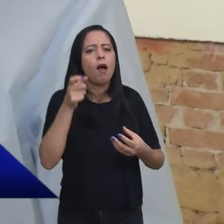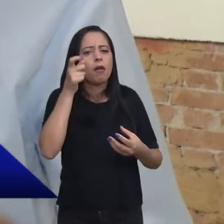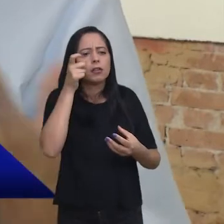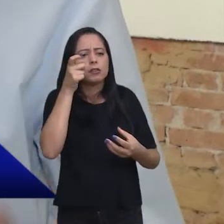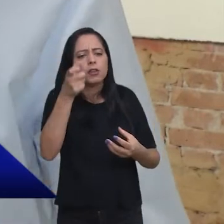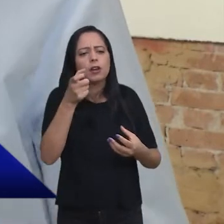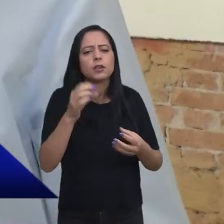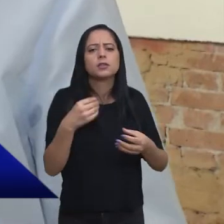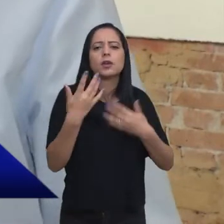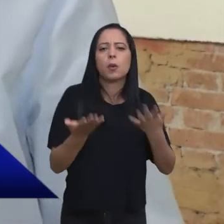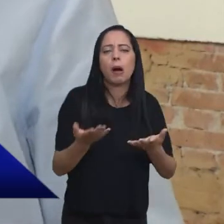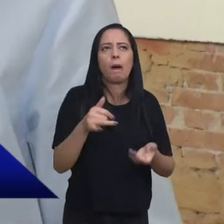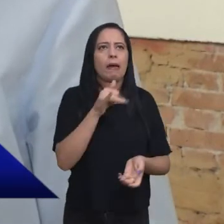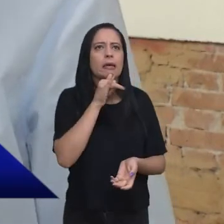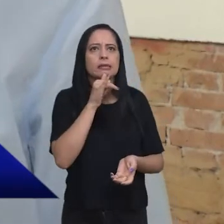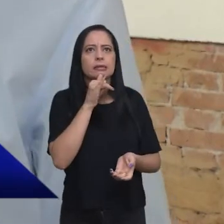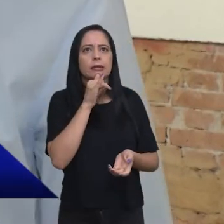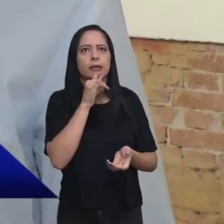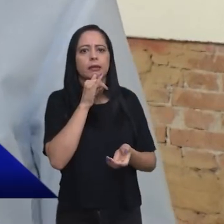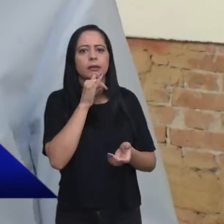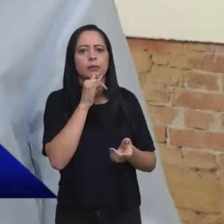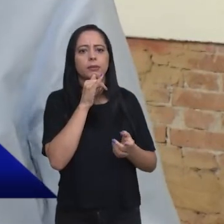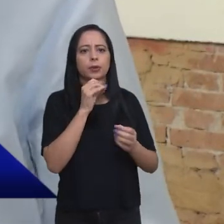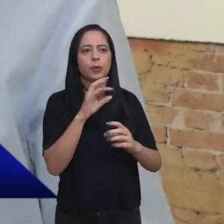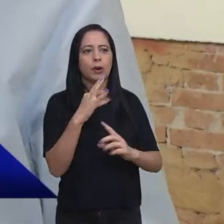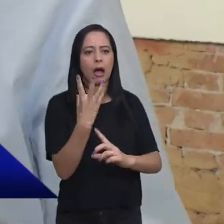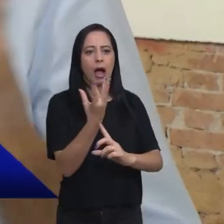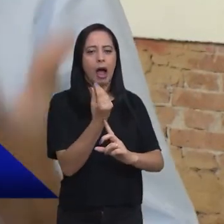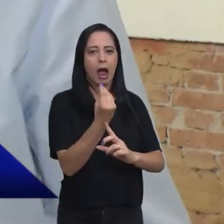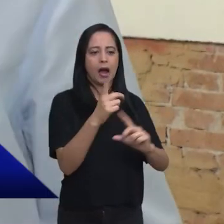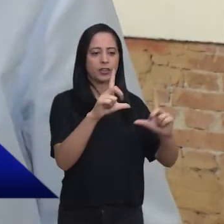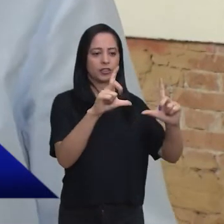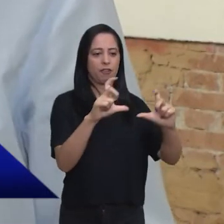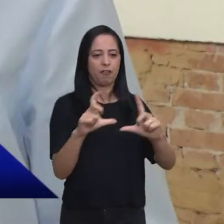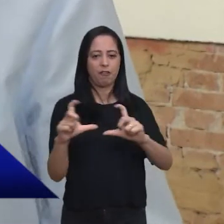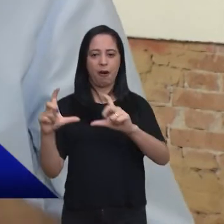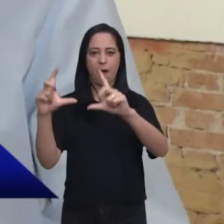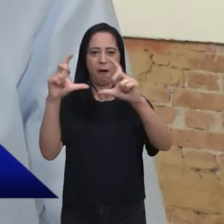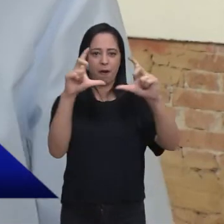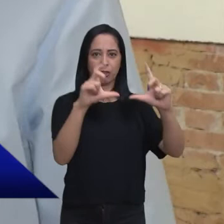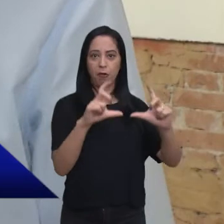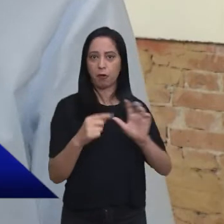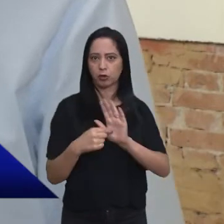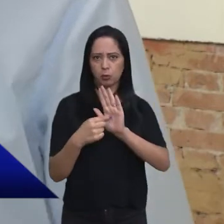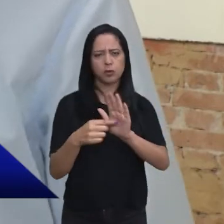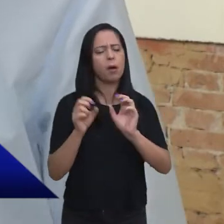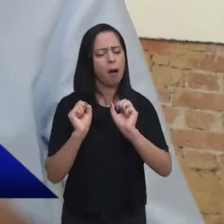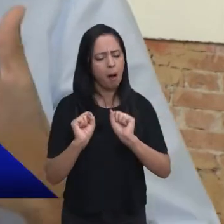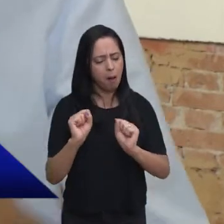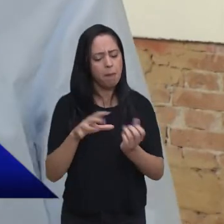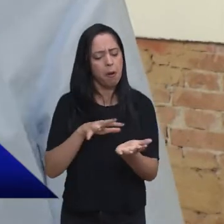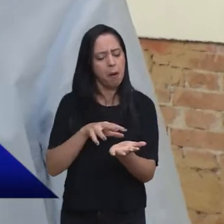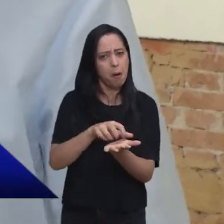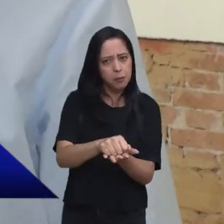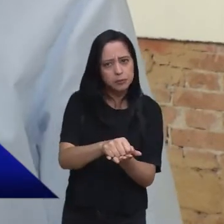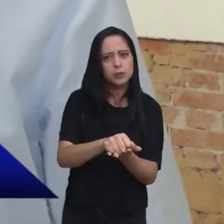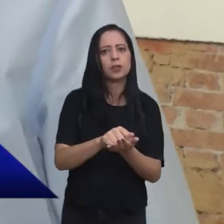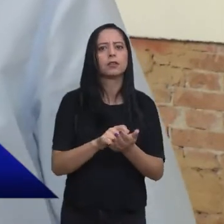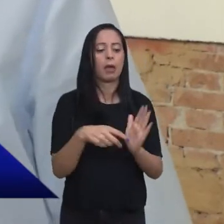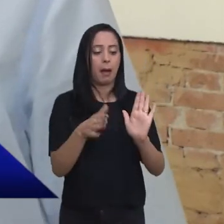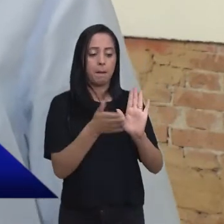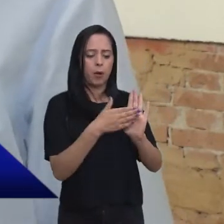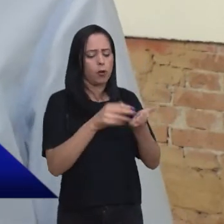se ele quer realizar uma amostra de artes virtual, por exemplo, ele também pode escrever lá, escreve a sua